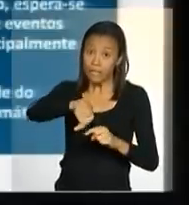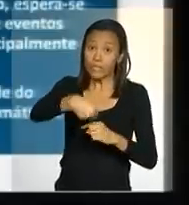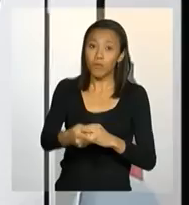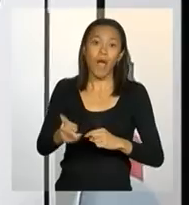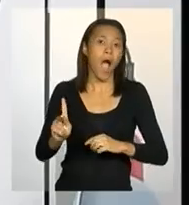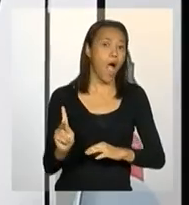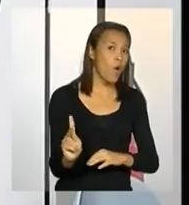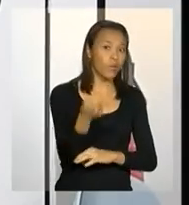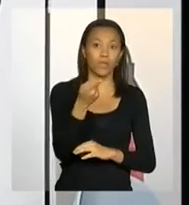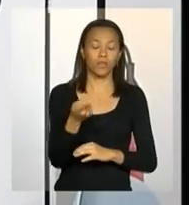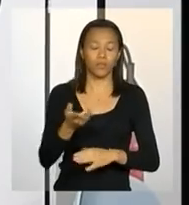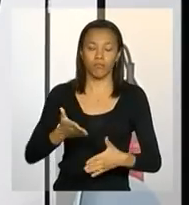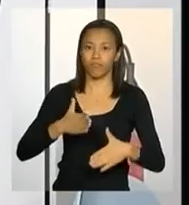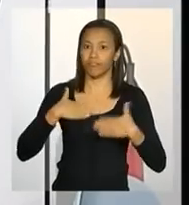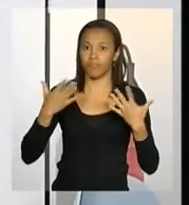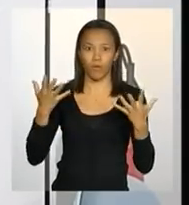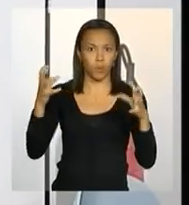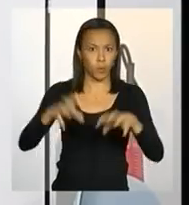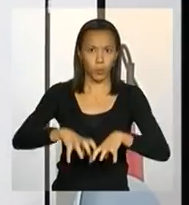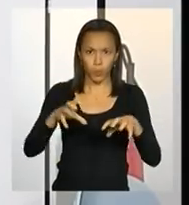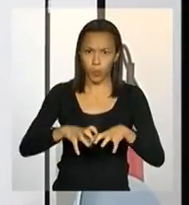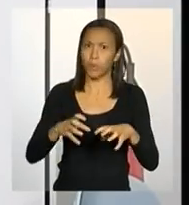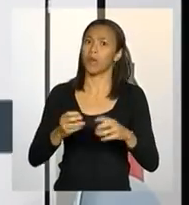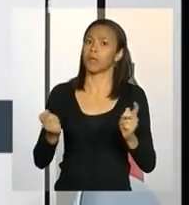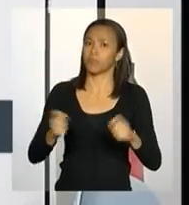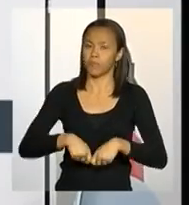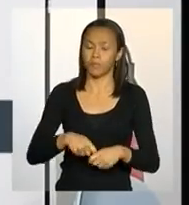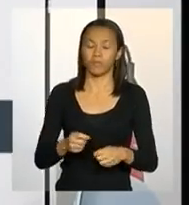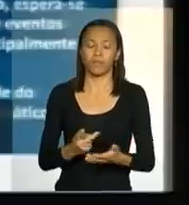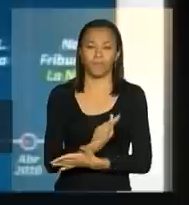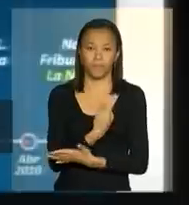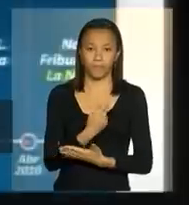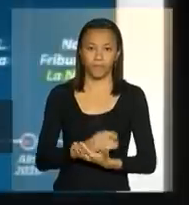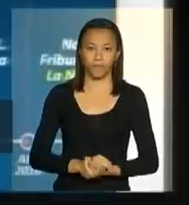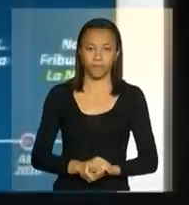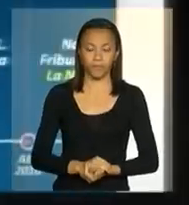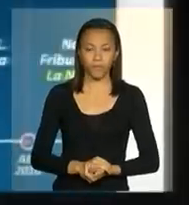de ter incidência de eventos extremos, ela é alta. Próximo, por favor.